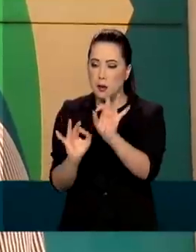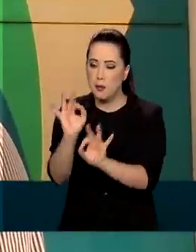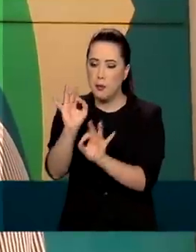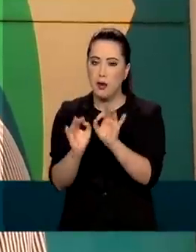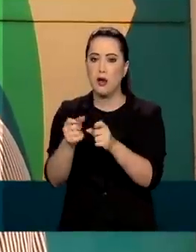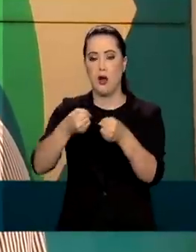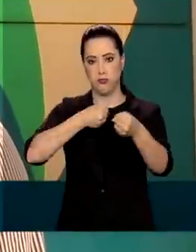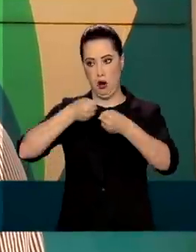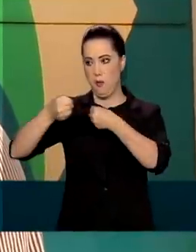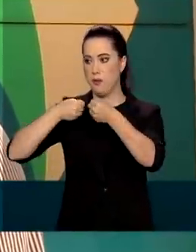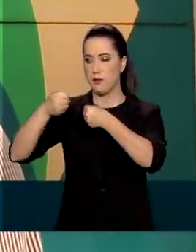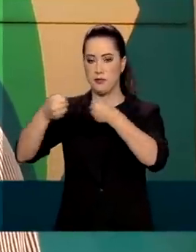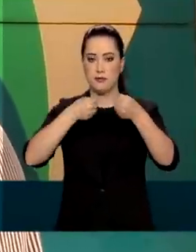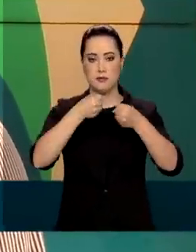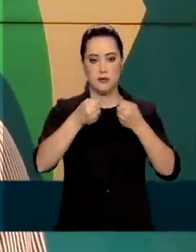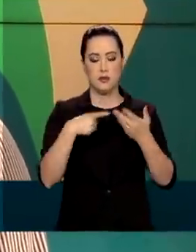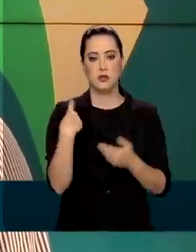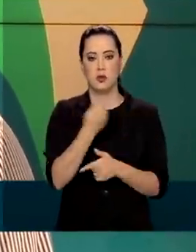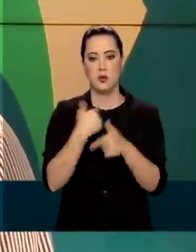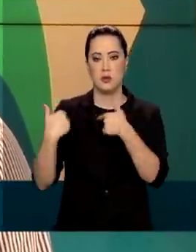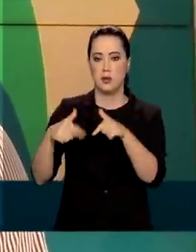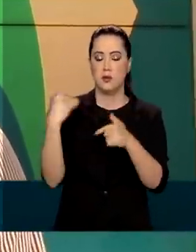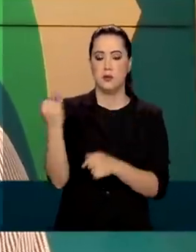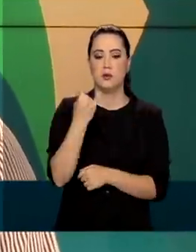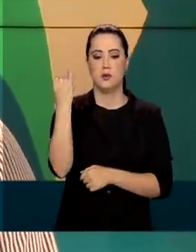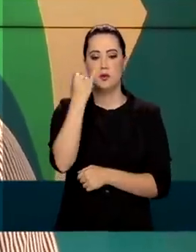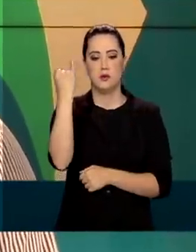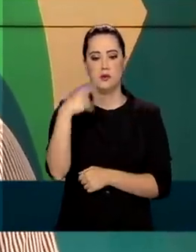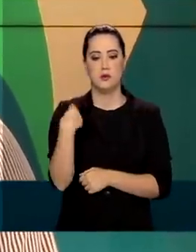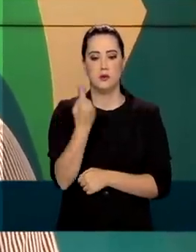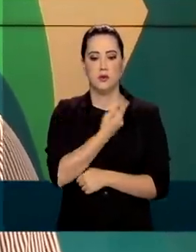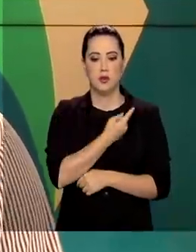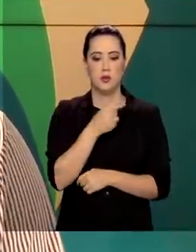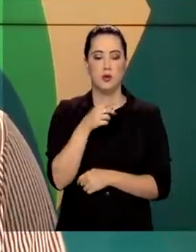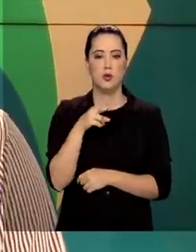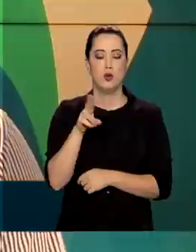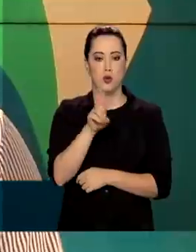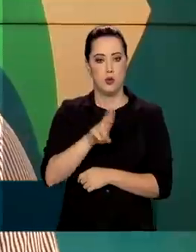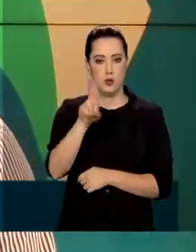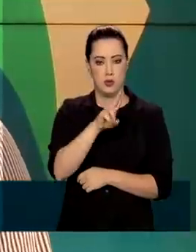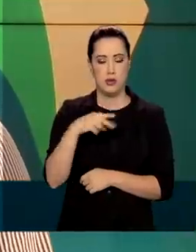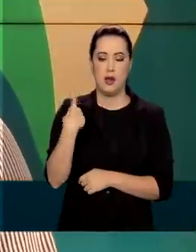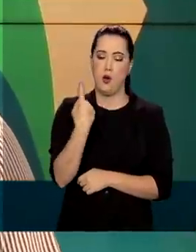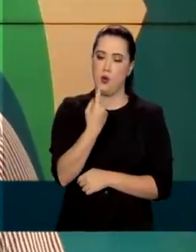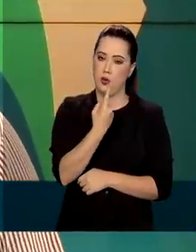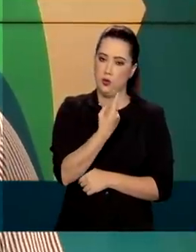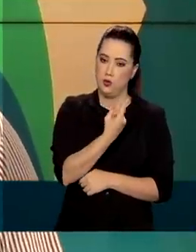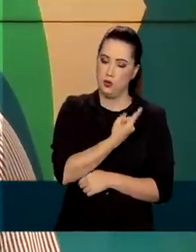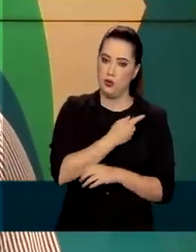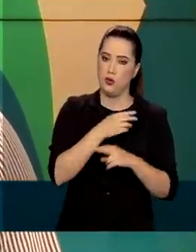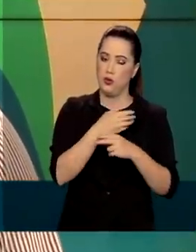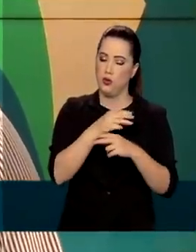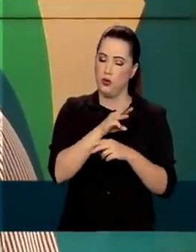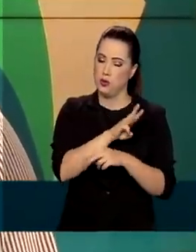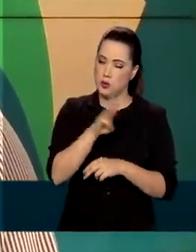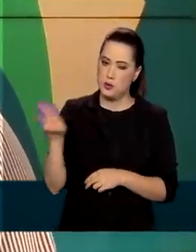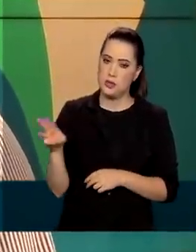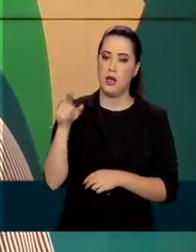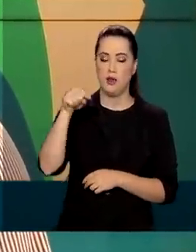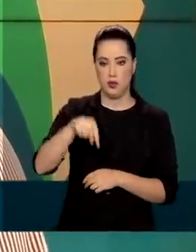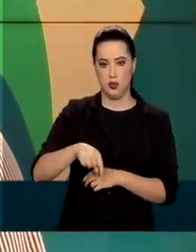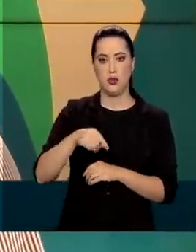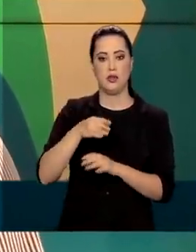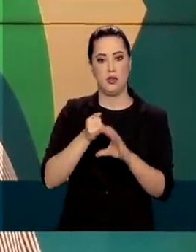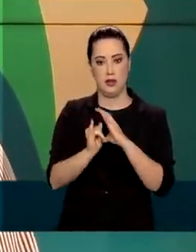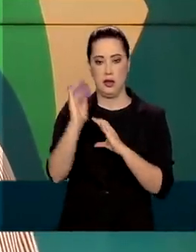missão muito forte, que é pegar a nossa plataforma de streaming da EBC para que a gente se torne